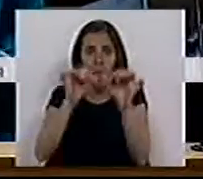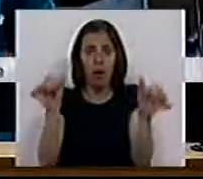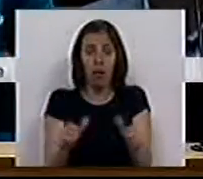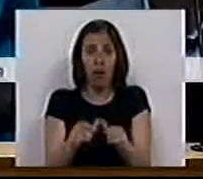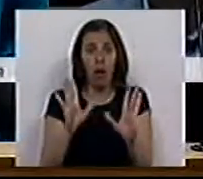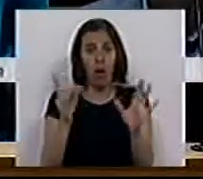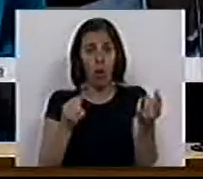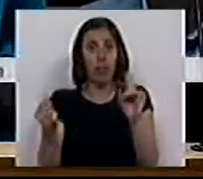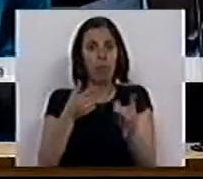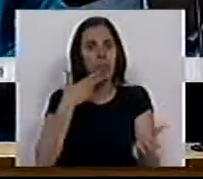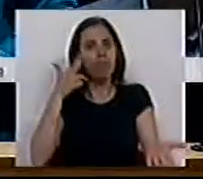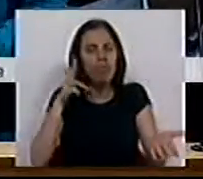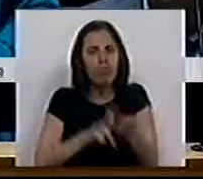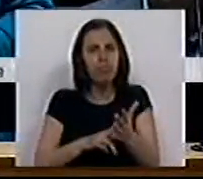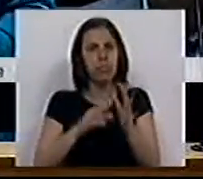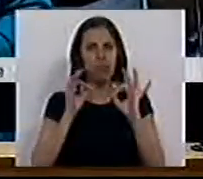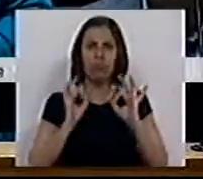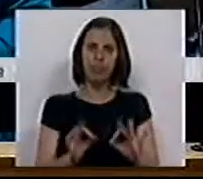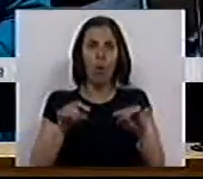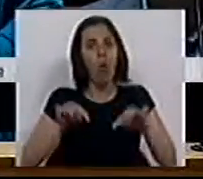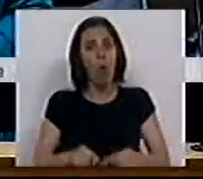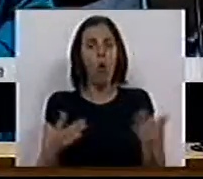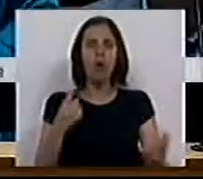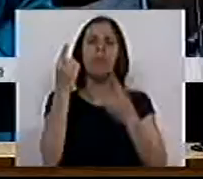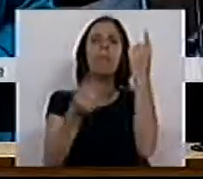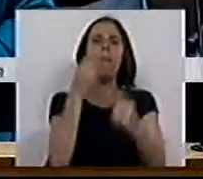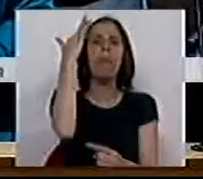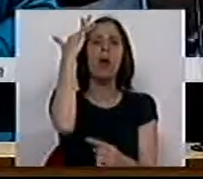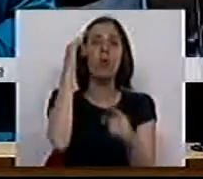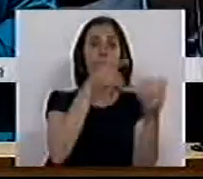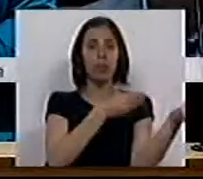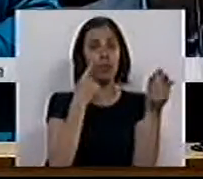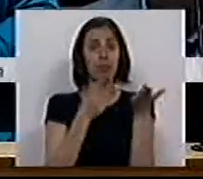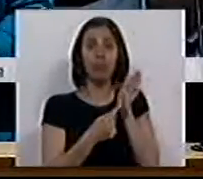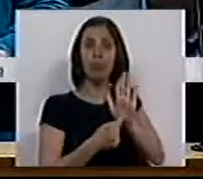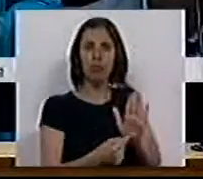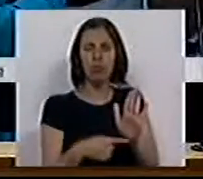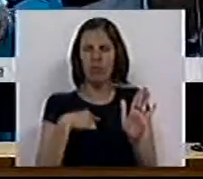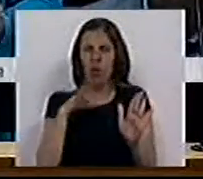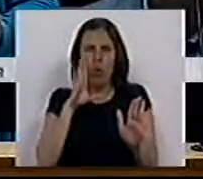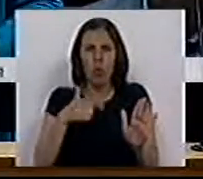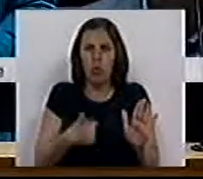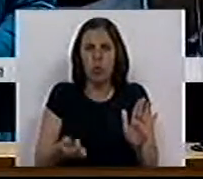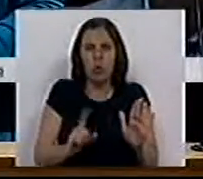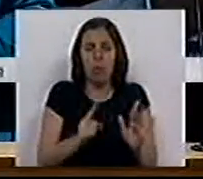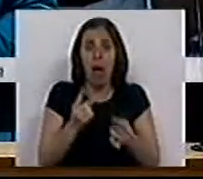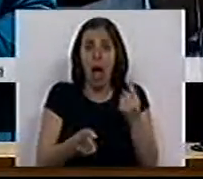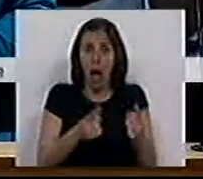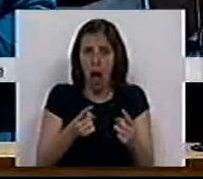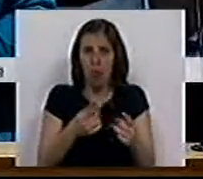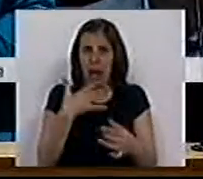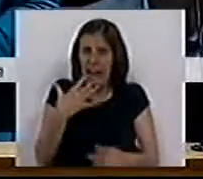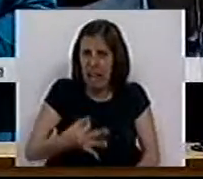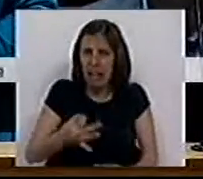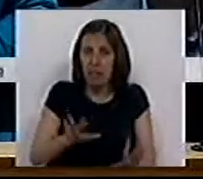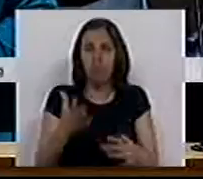debates mais sérios que podemos fazer hoje. E mesmo relativamente a alguns dos números que aqui apresentou, eu não sei muito bem se alguns serão tão